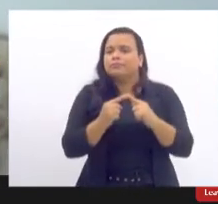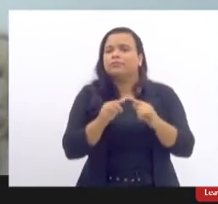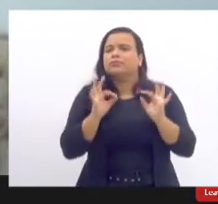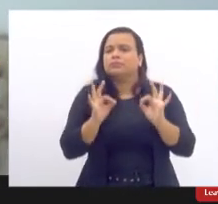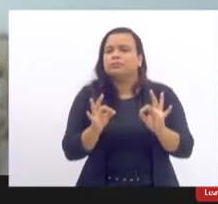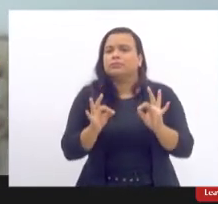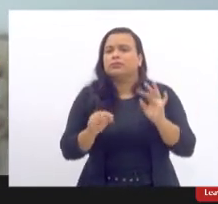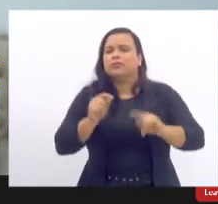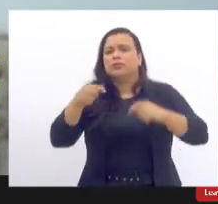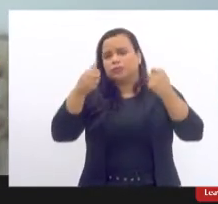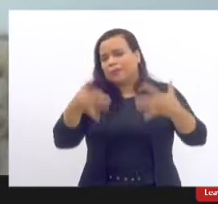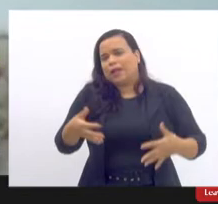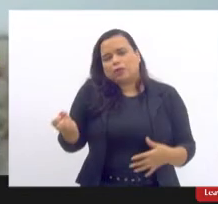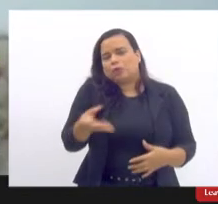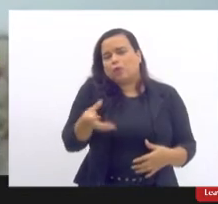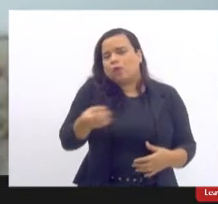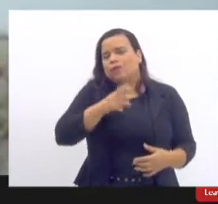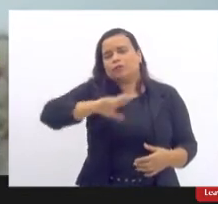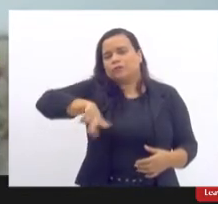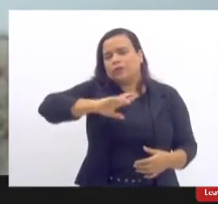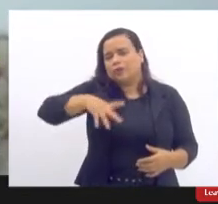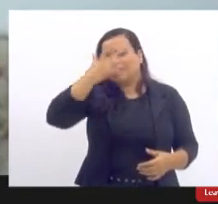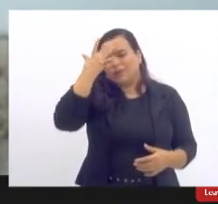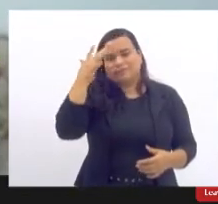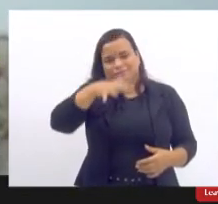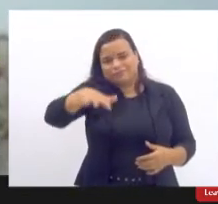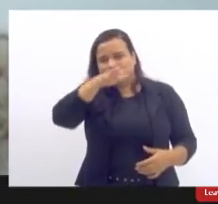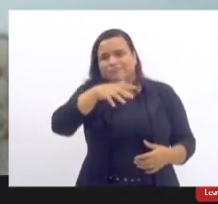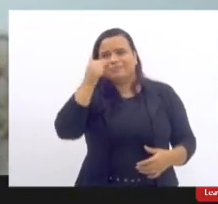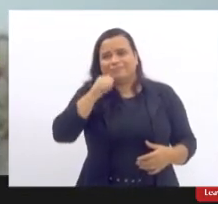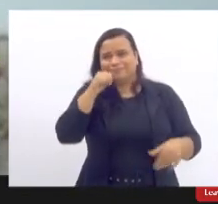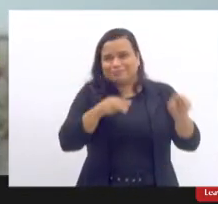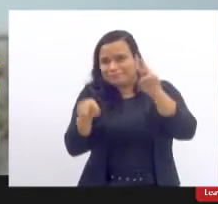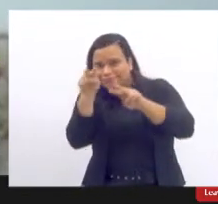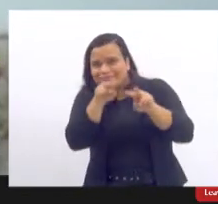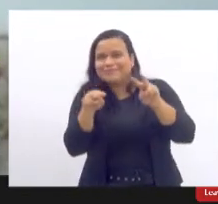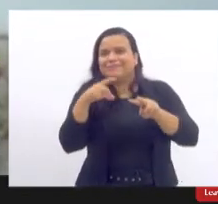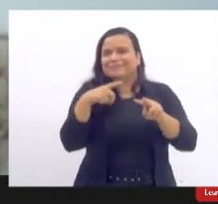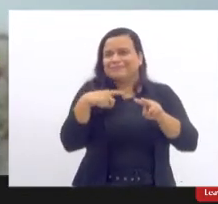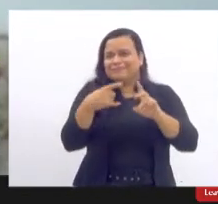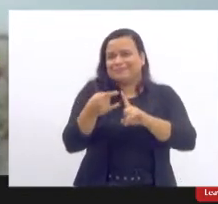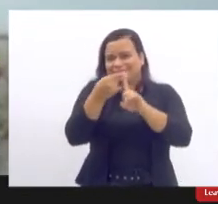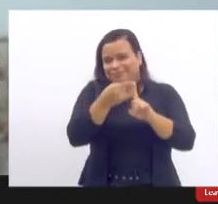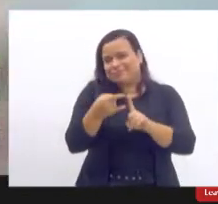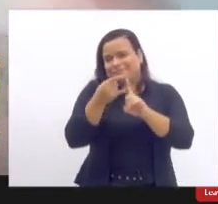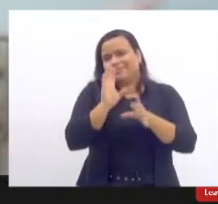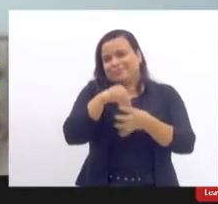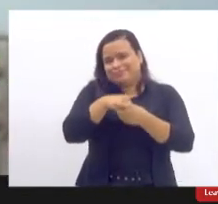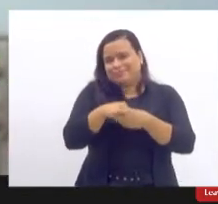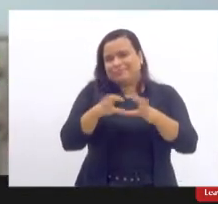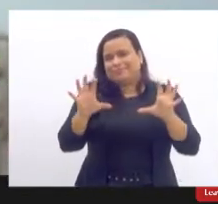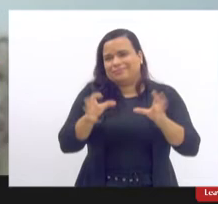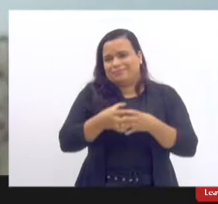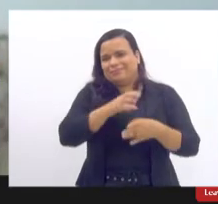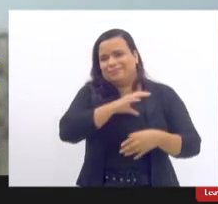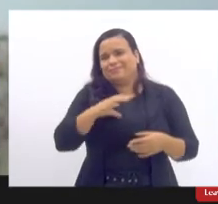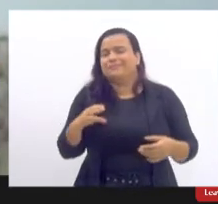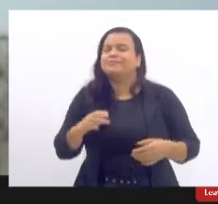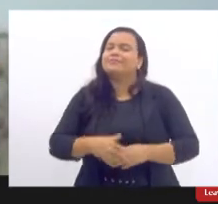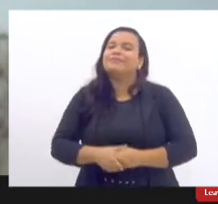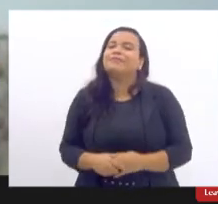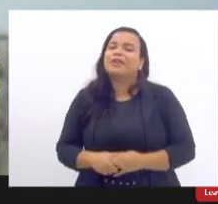que eu vou falar aqui não é novidade para nenhuma das mulheres que eu estou vendo aqui nesse gradil,